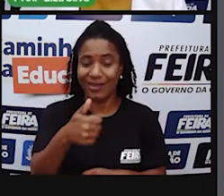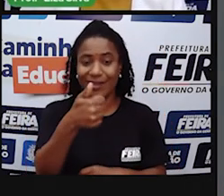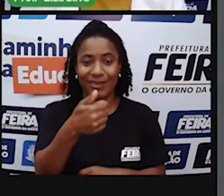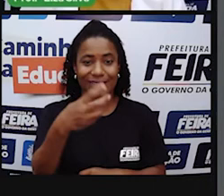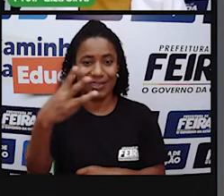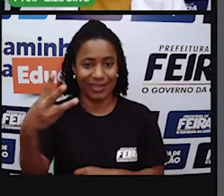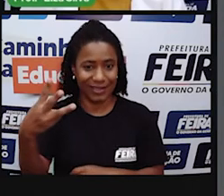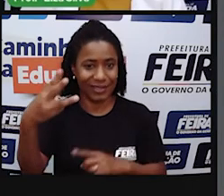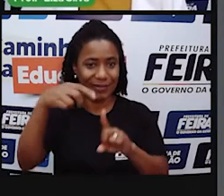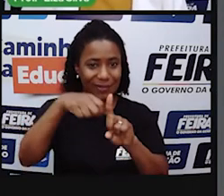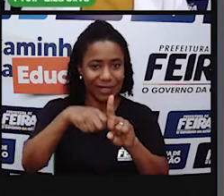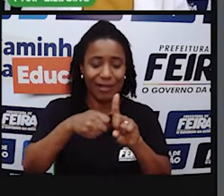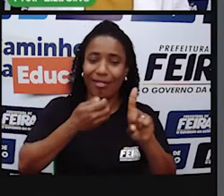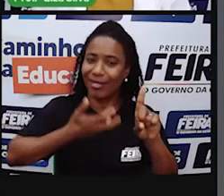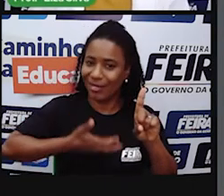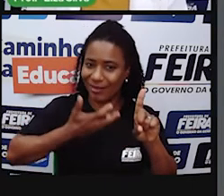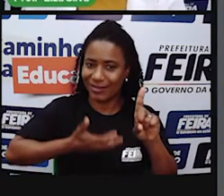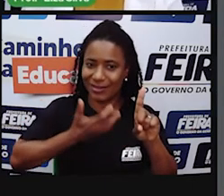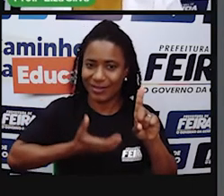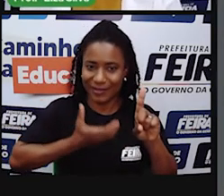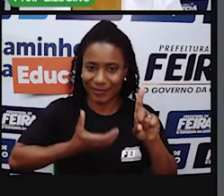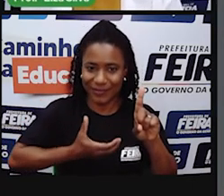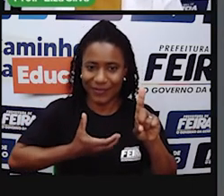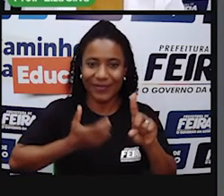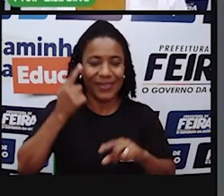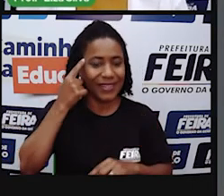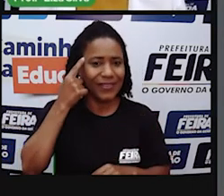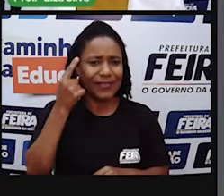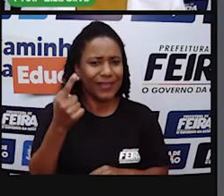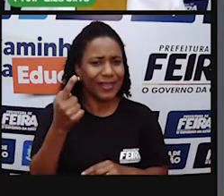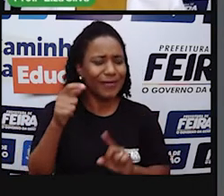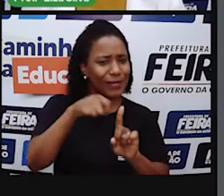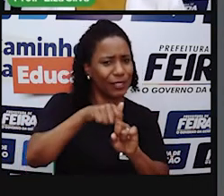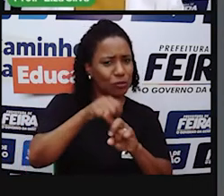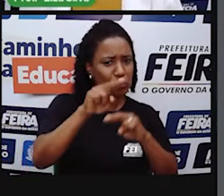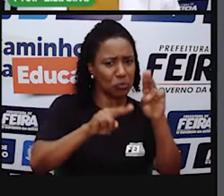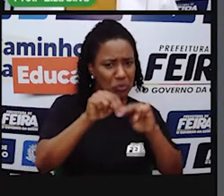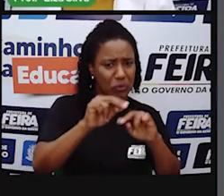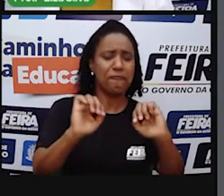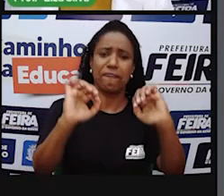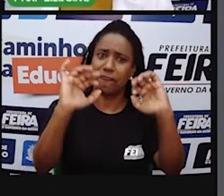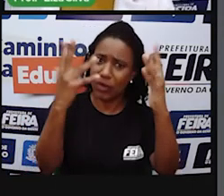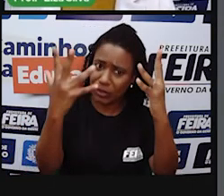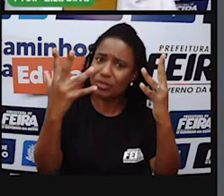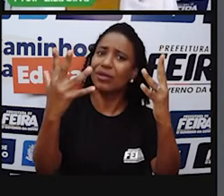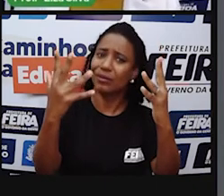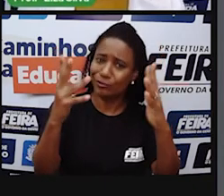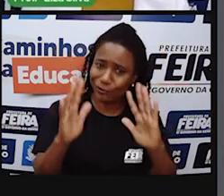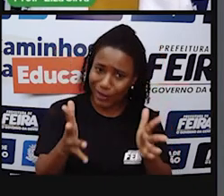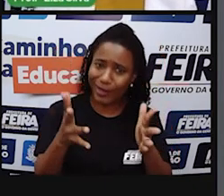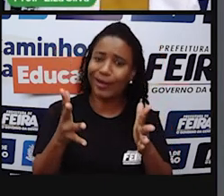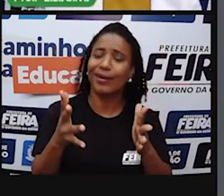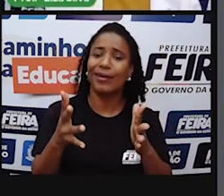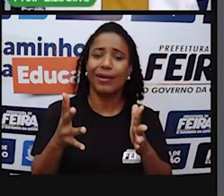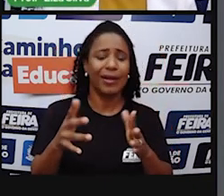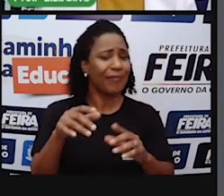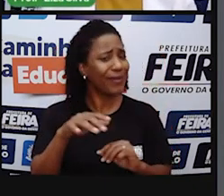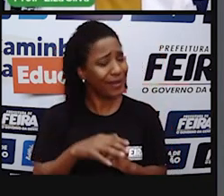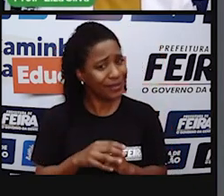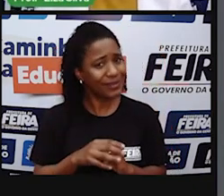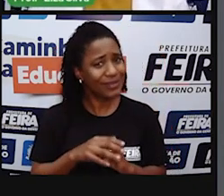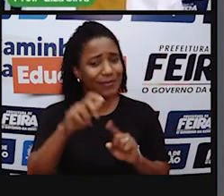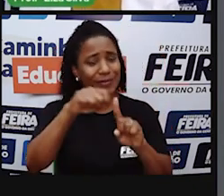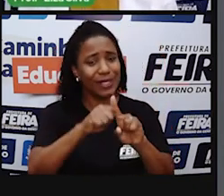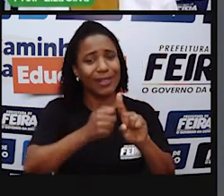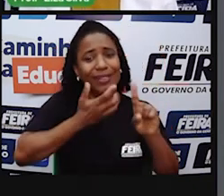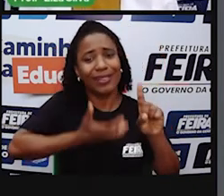Imagine, né? Em junho Nós vivemos esse momento Das festas juninas Mas o dia que se comemora